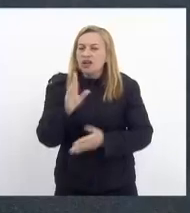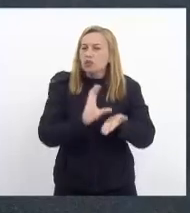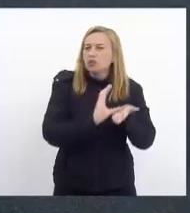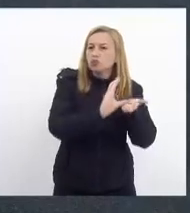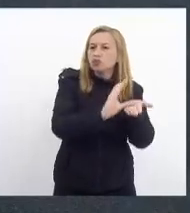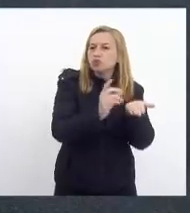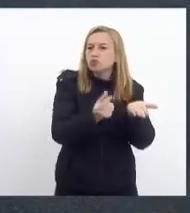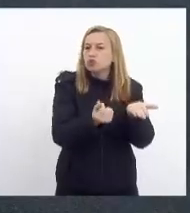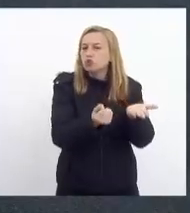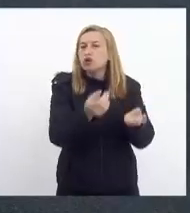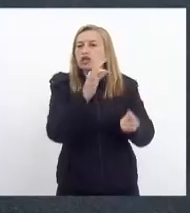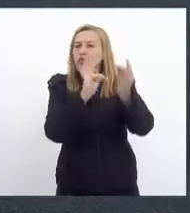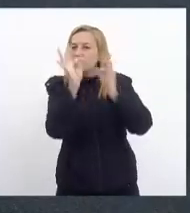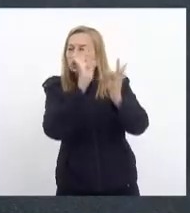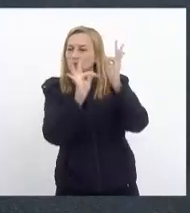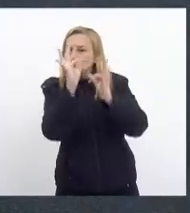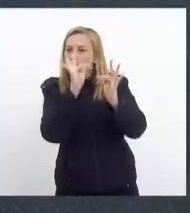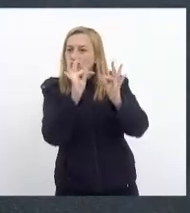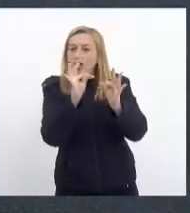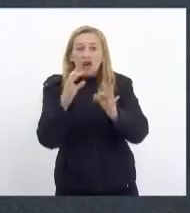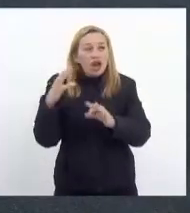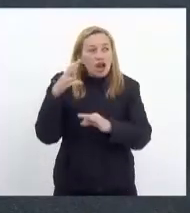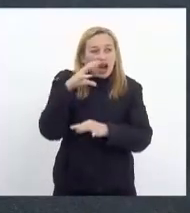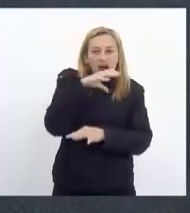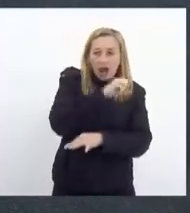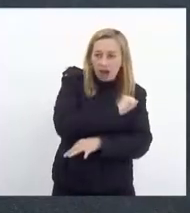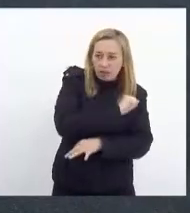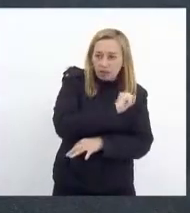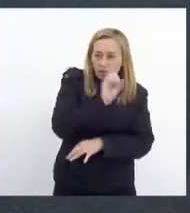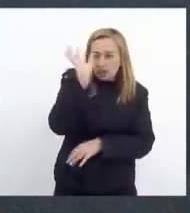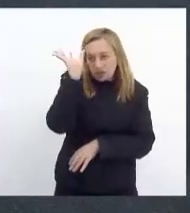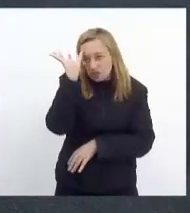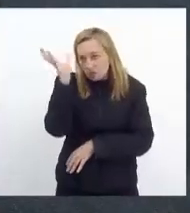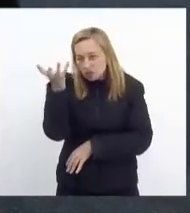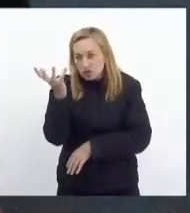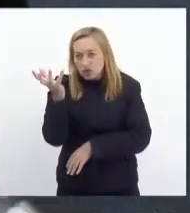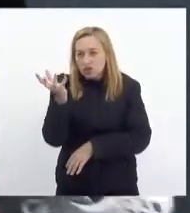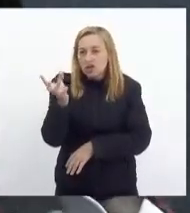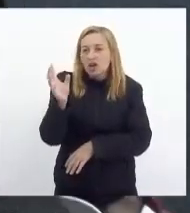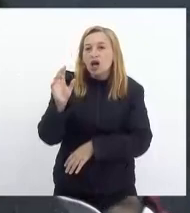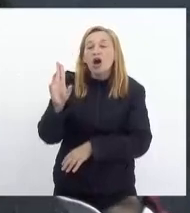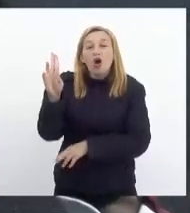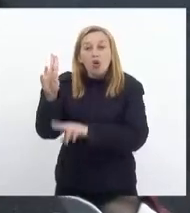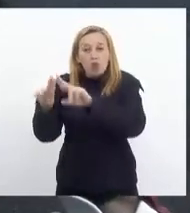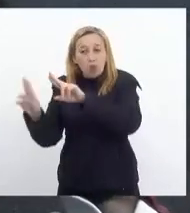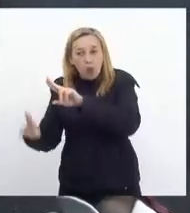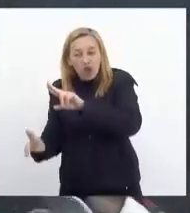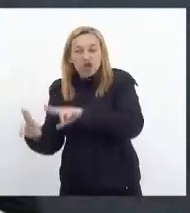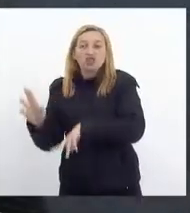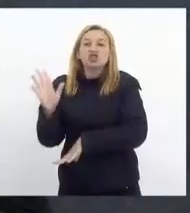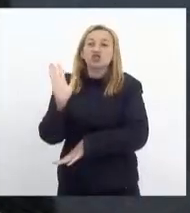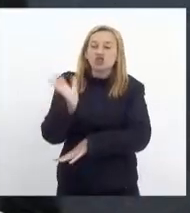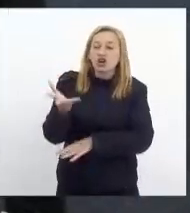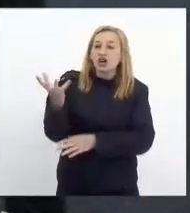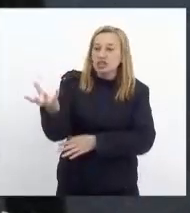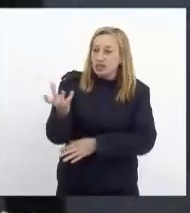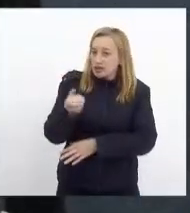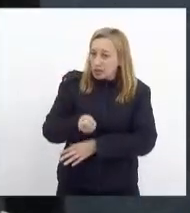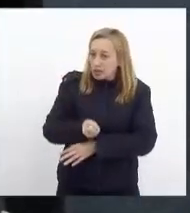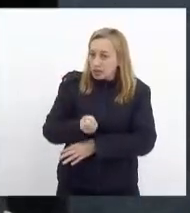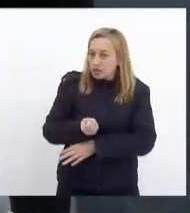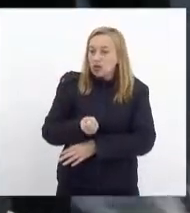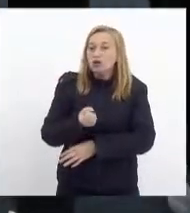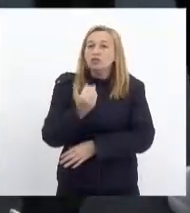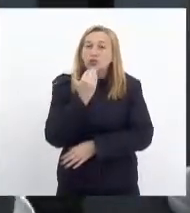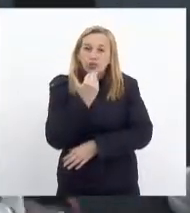tecnológico tem que ser imediatamente resolvida. A UERJ recebeu, pela intervenção do